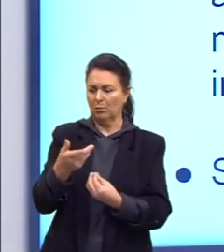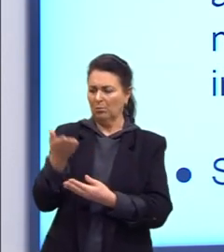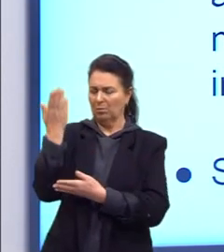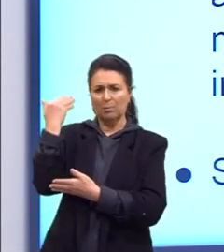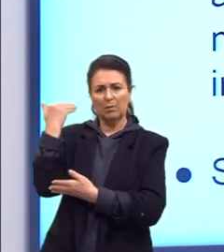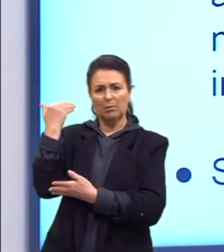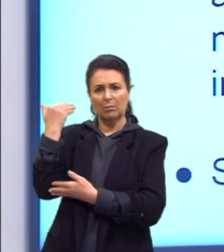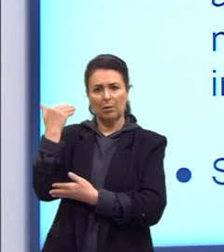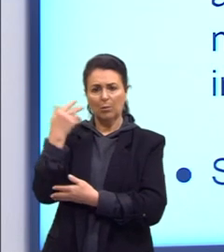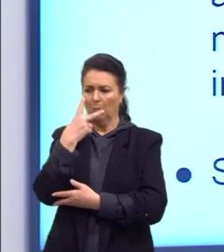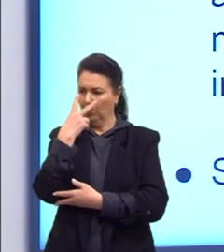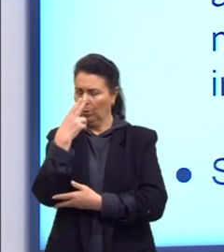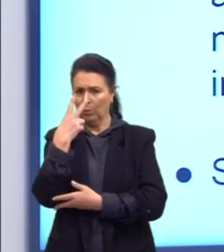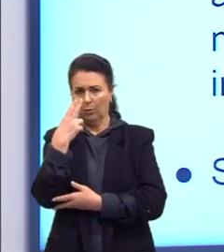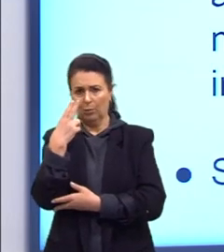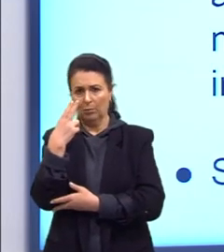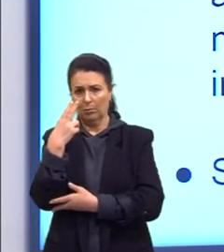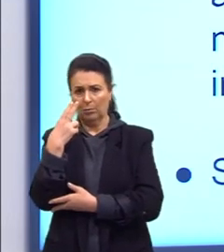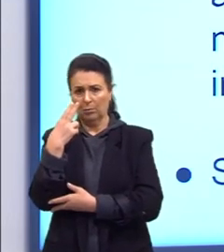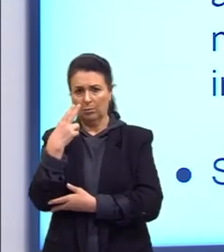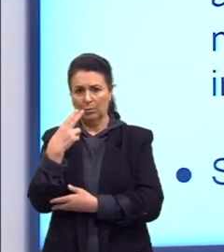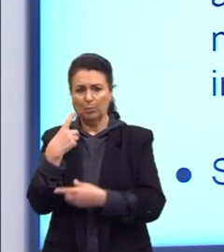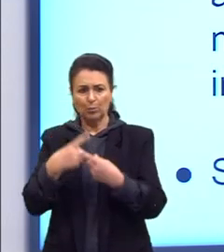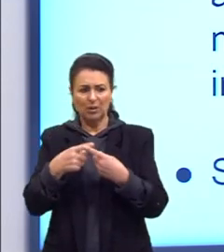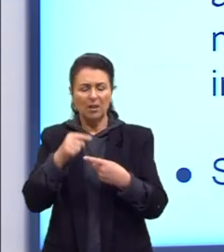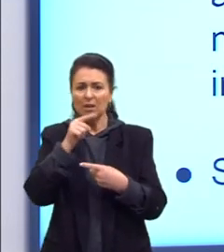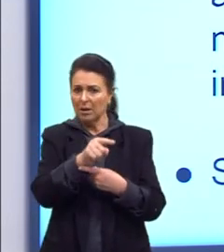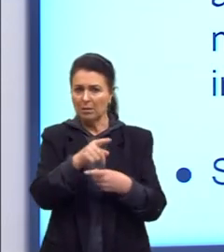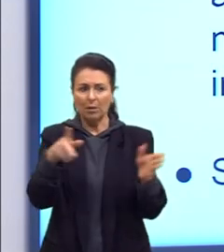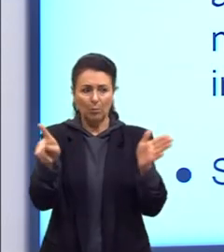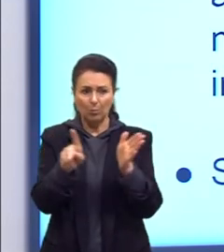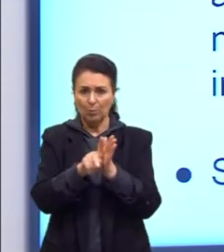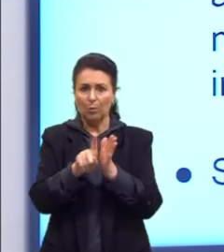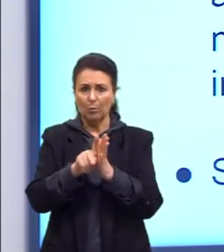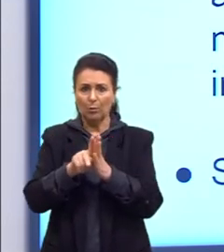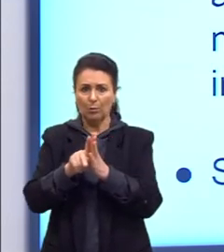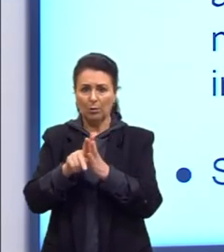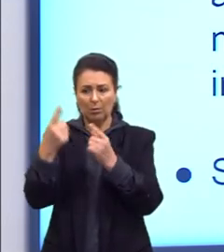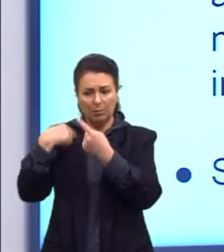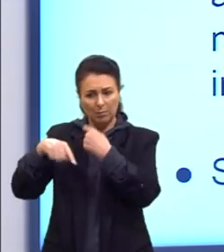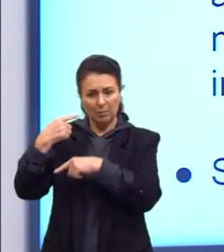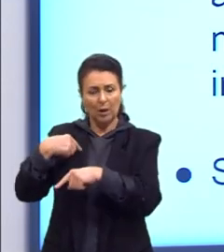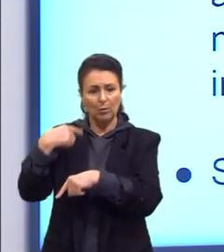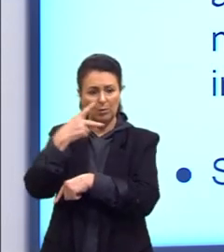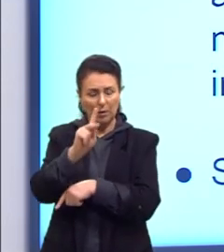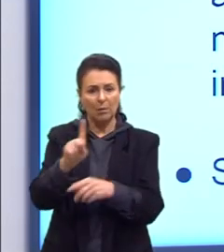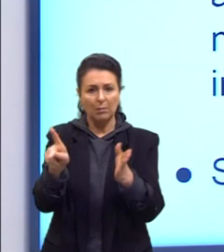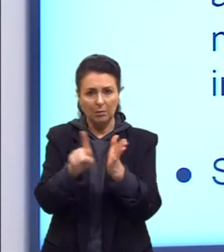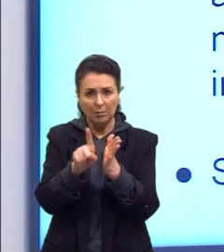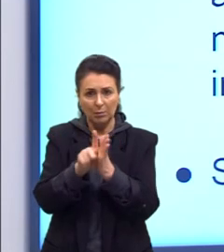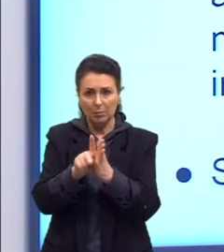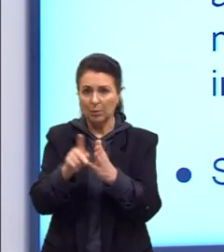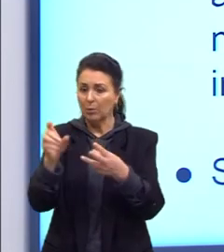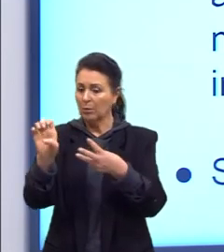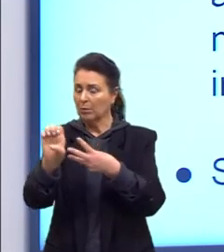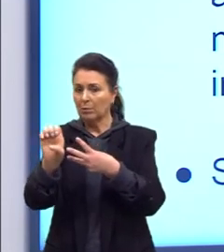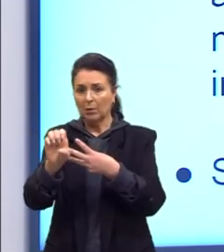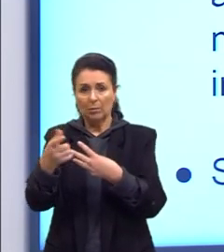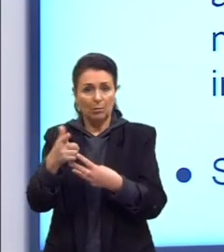dele é ele mesmo, é a própria espécie. Não tem antepassados das espécies em comum.